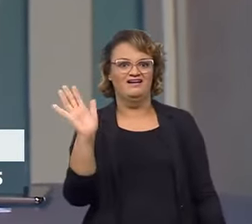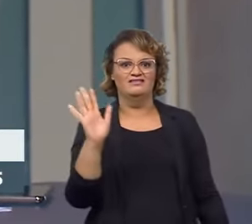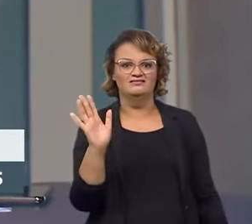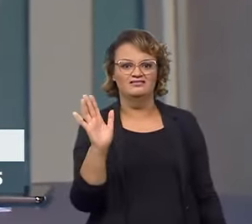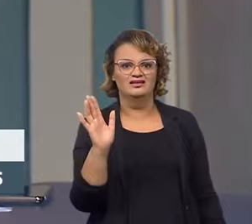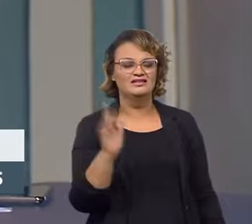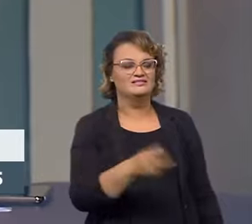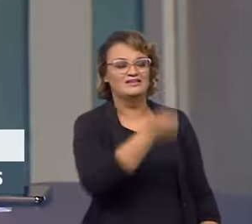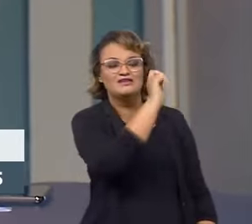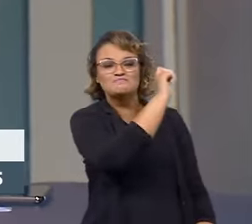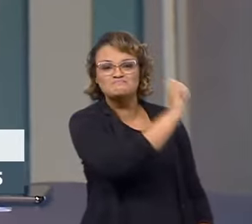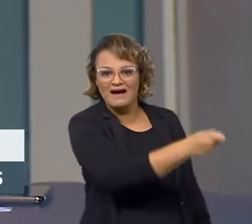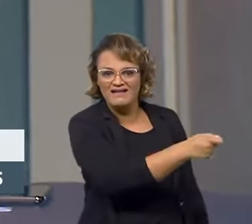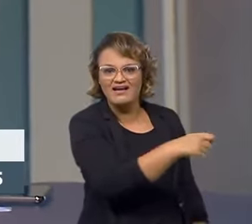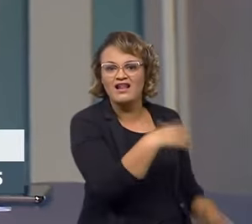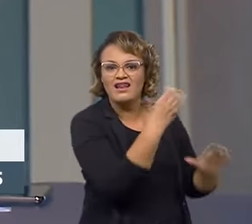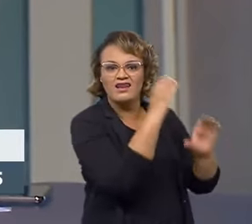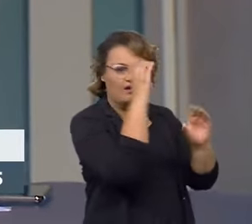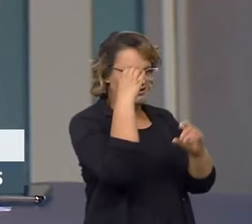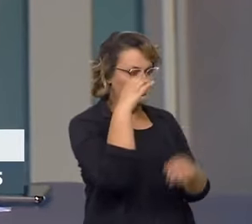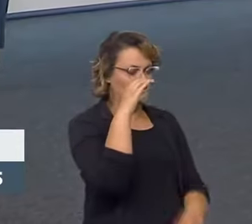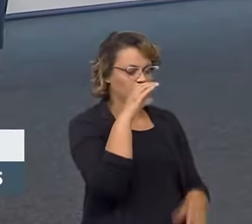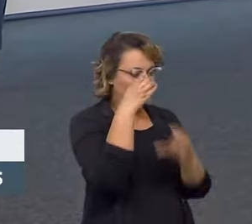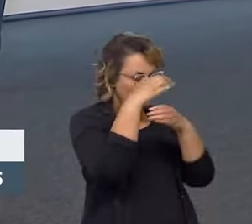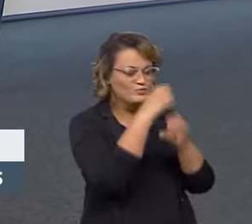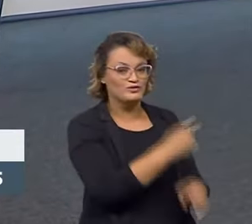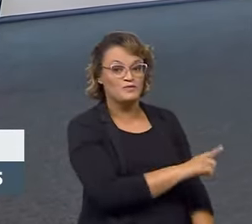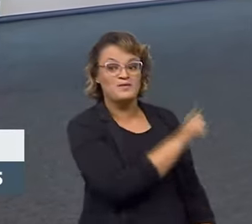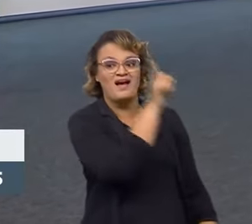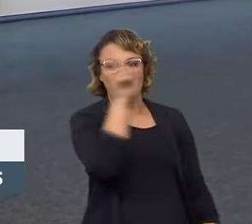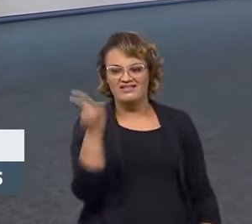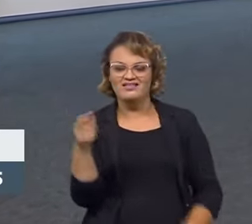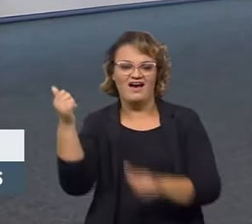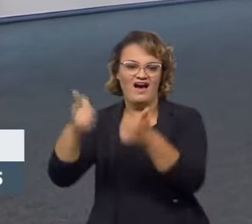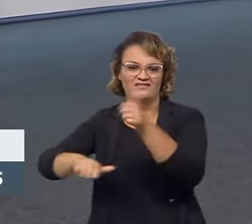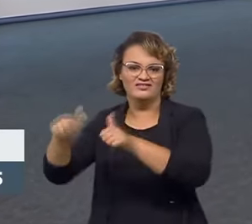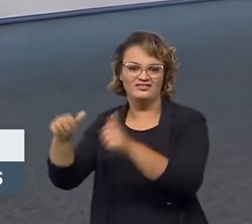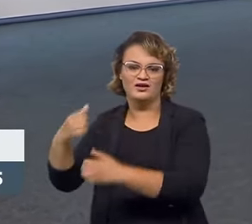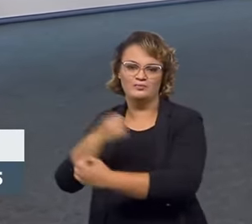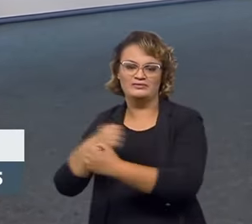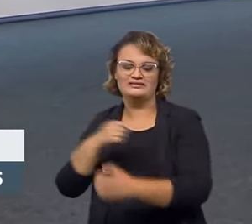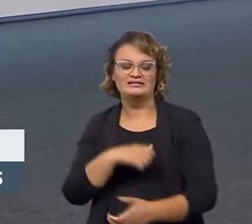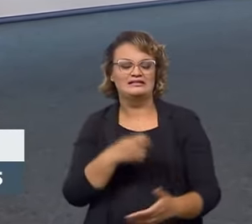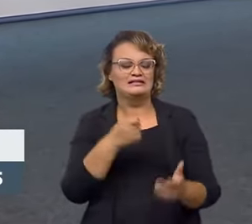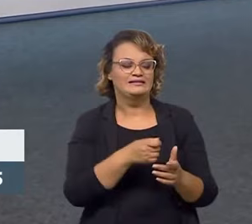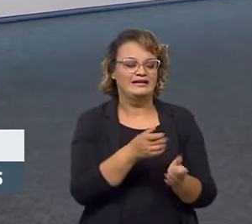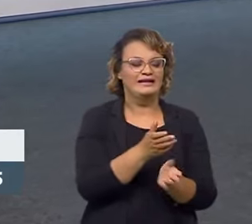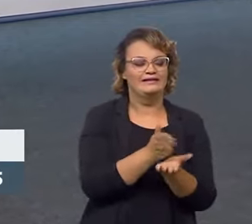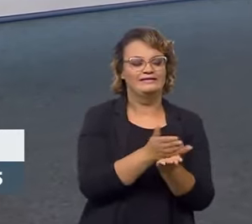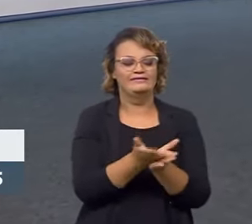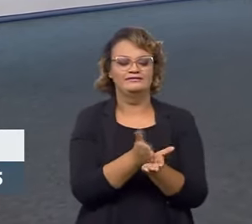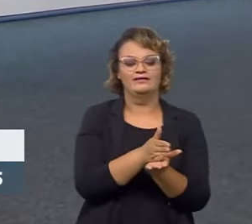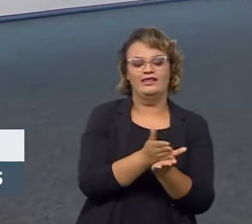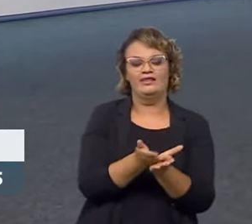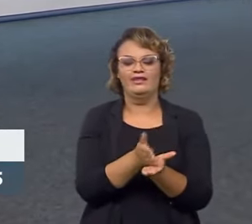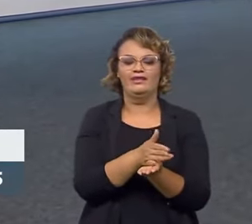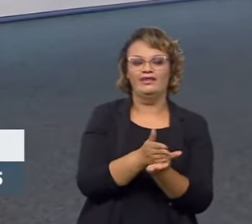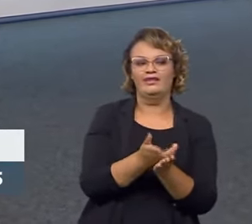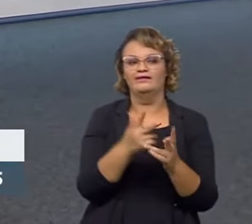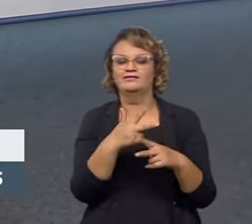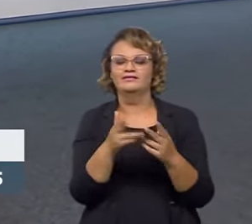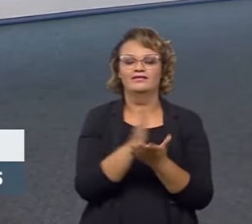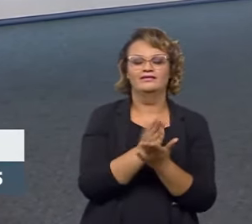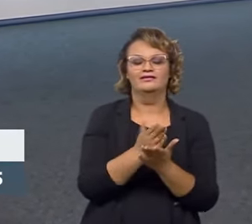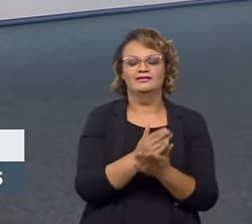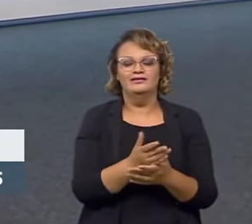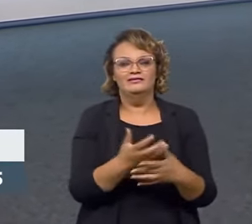Você vai pagar o laboratório para testar o seu material. Só que como era obrigatório, ela tentou ficar na margem por muito tempo, até uma hora que ela